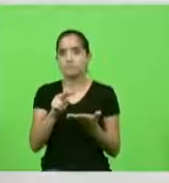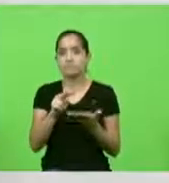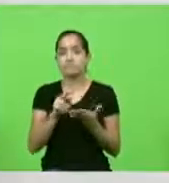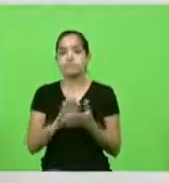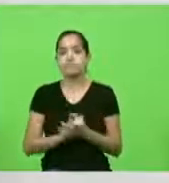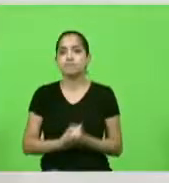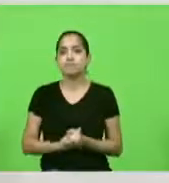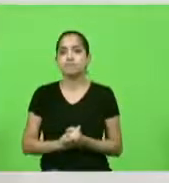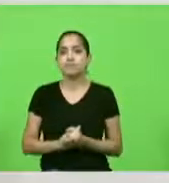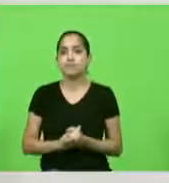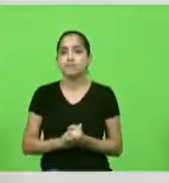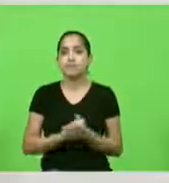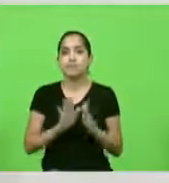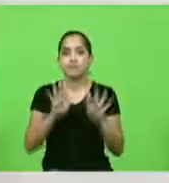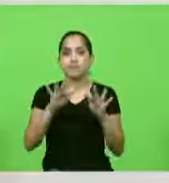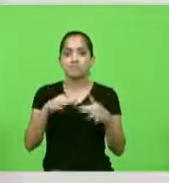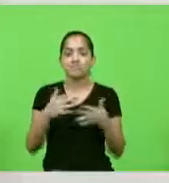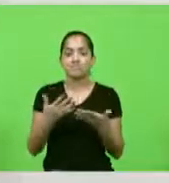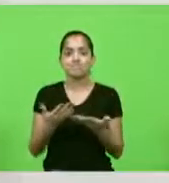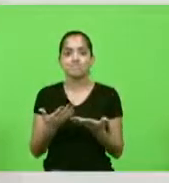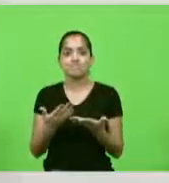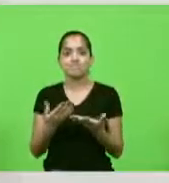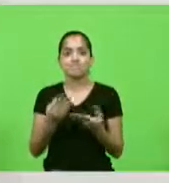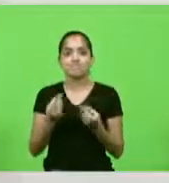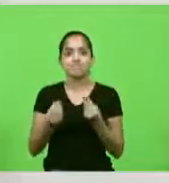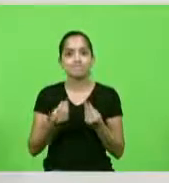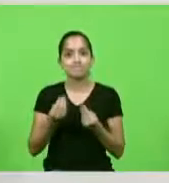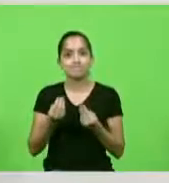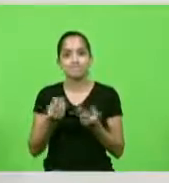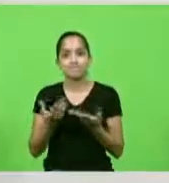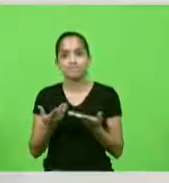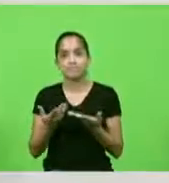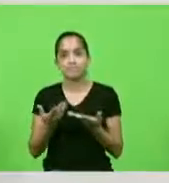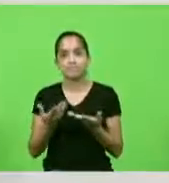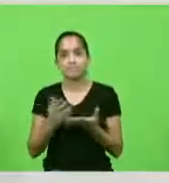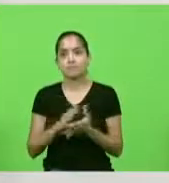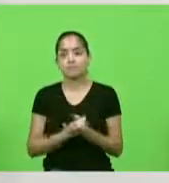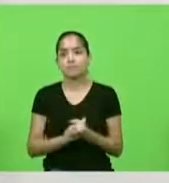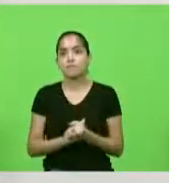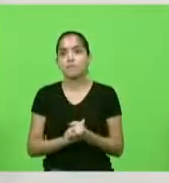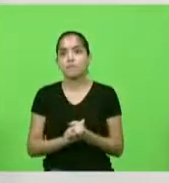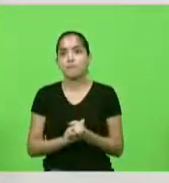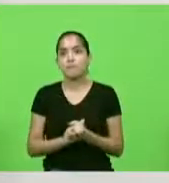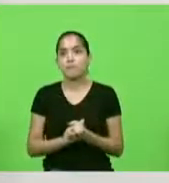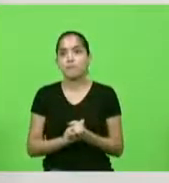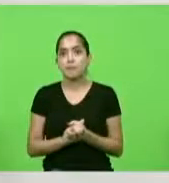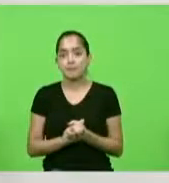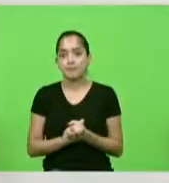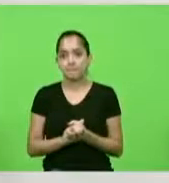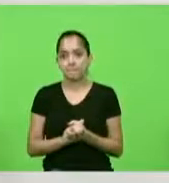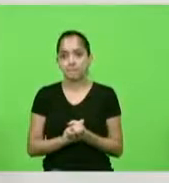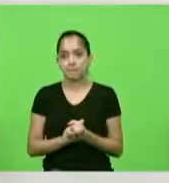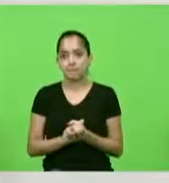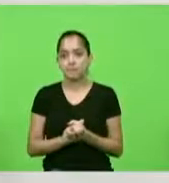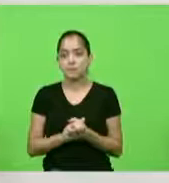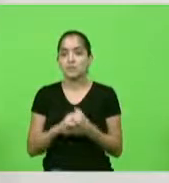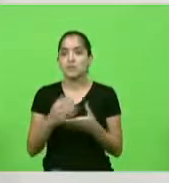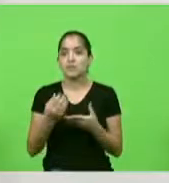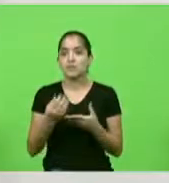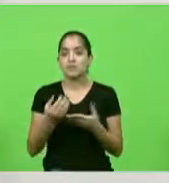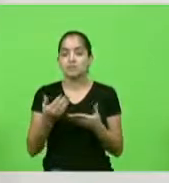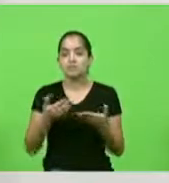melancólico. A falta de cuidado está levando